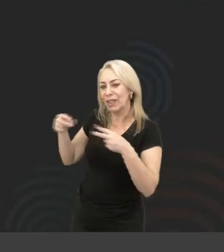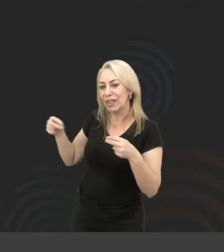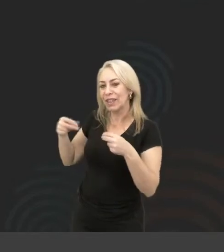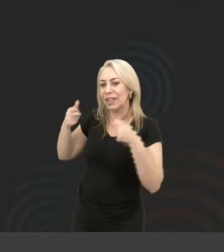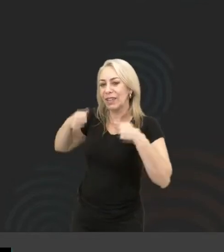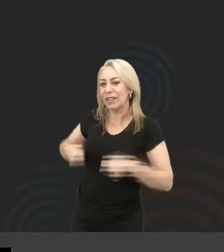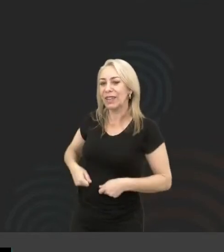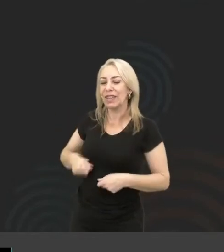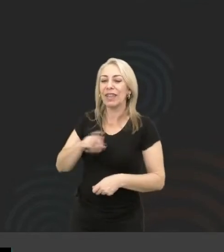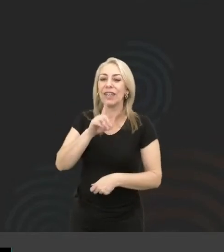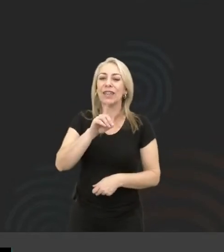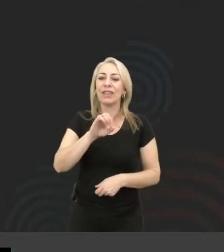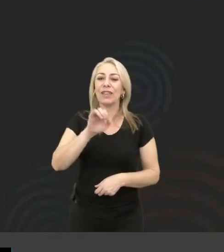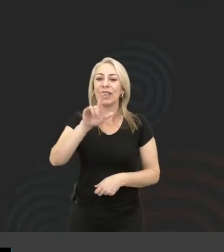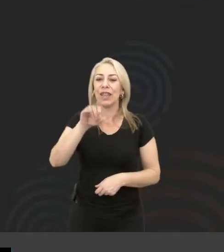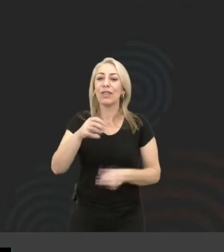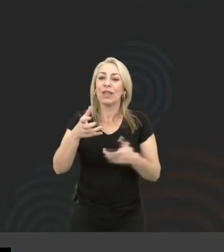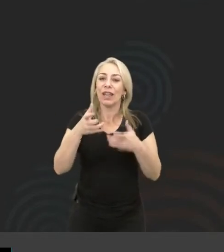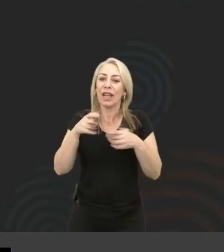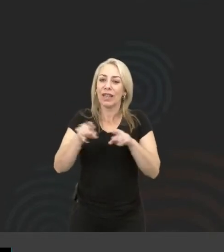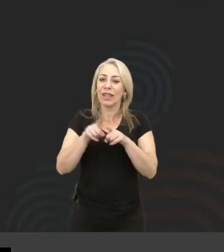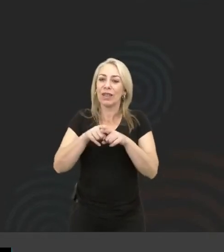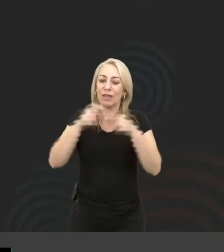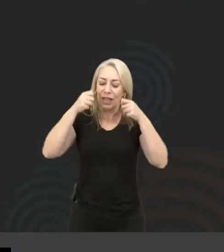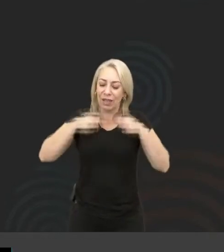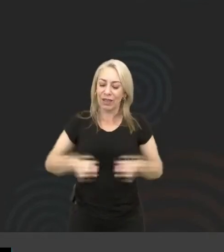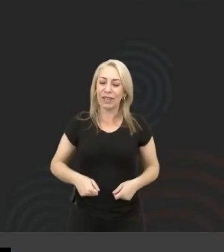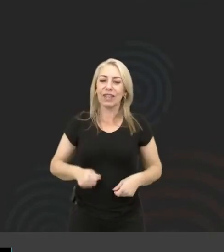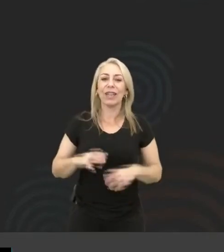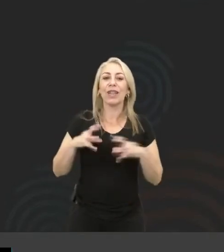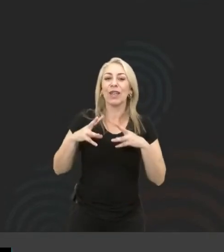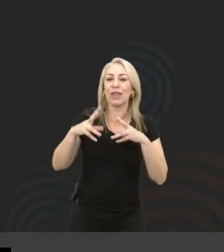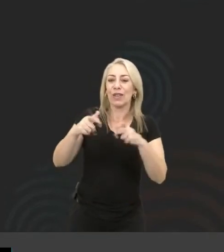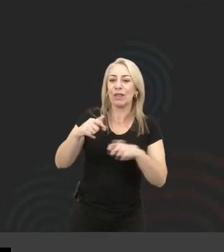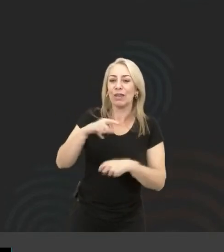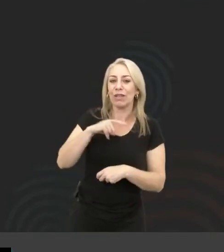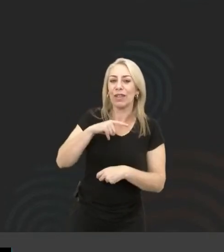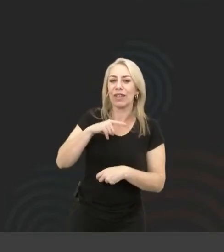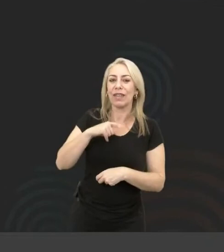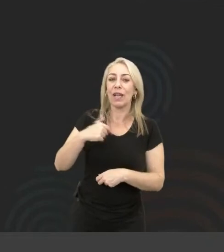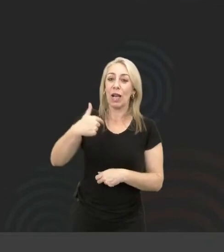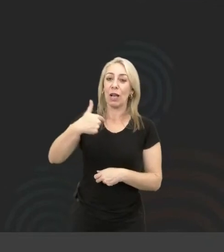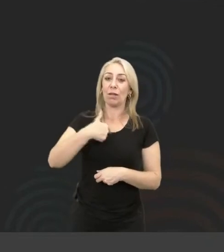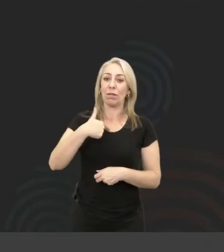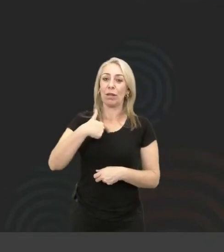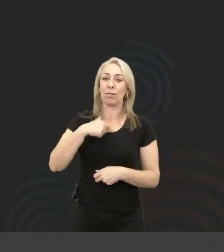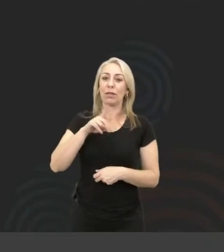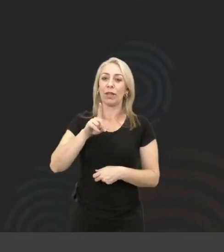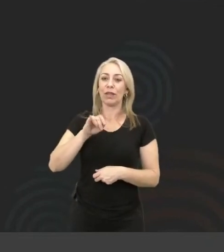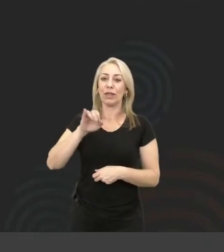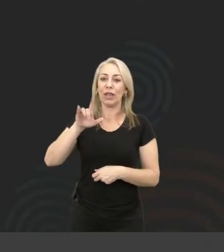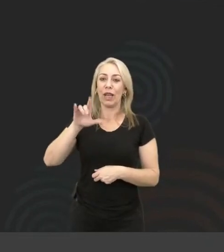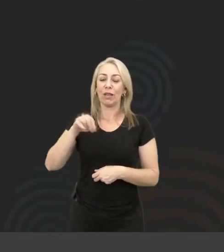Eu também quero essa camisa aí. Ah, com certeza, gente. Relaxa, todo mundo vai Pra mim tem que ser tamanho GG.